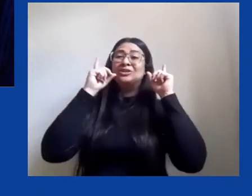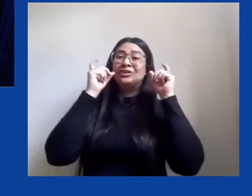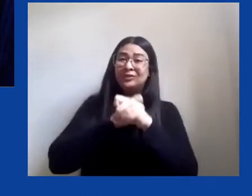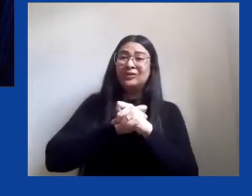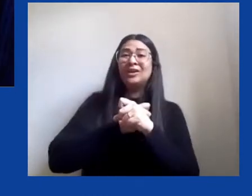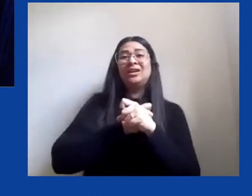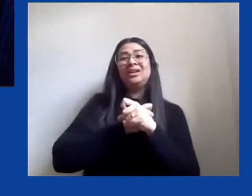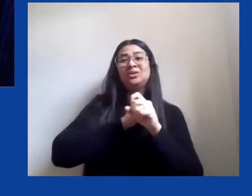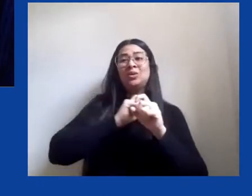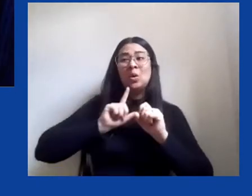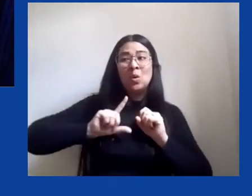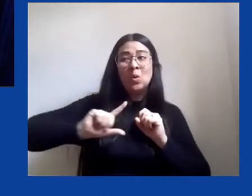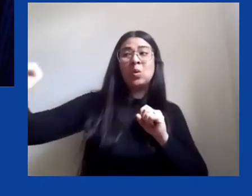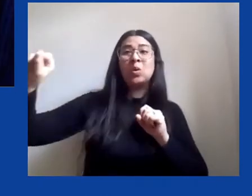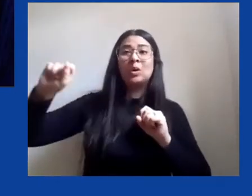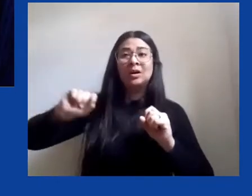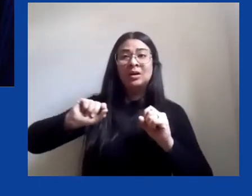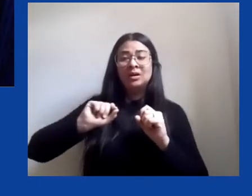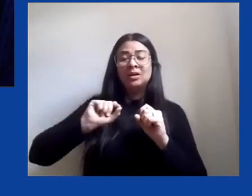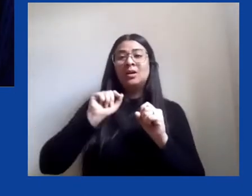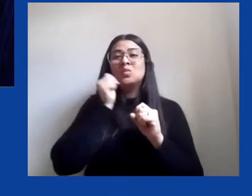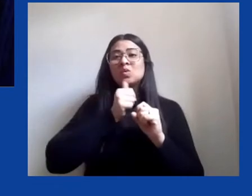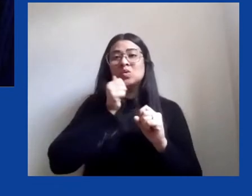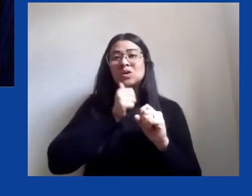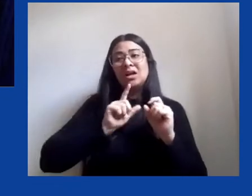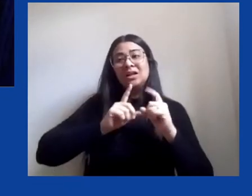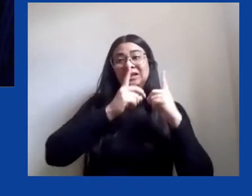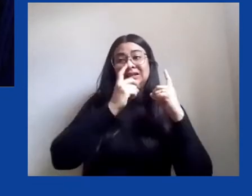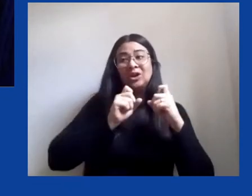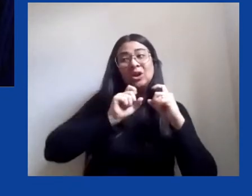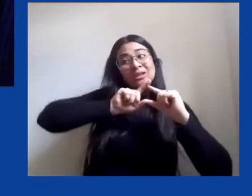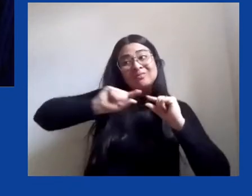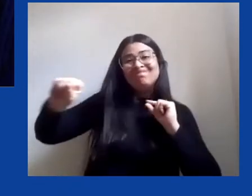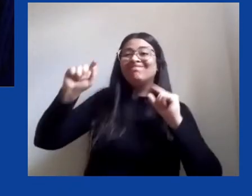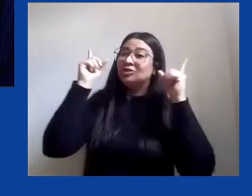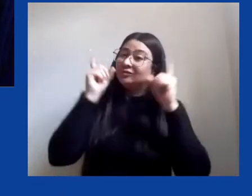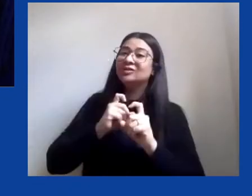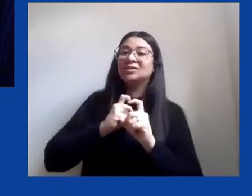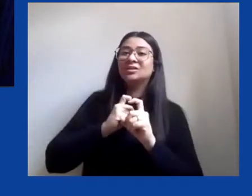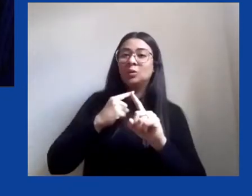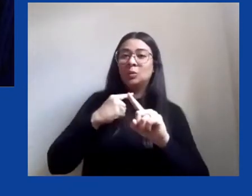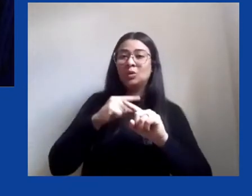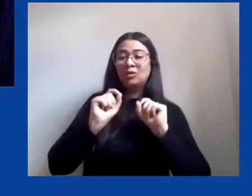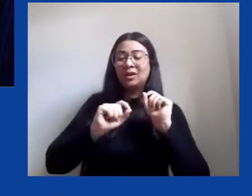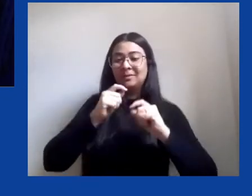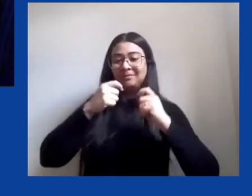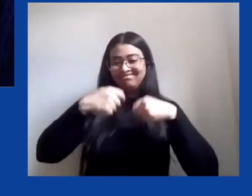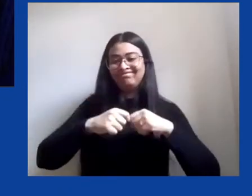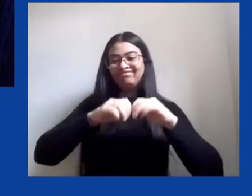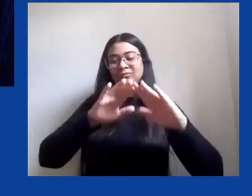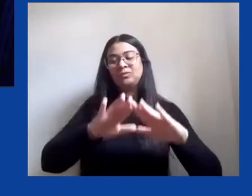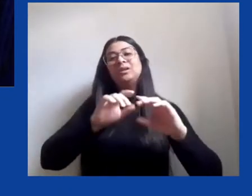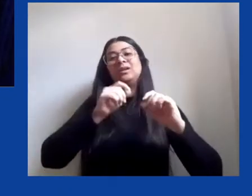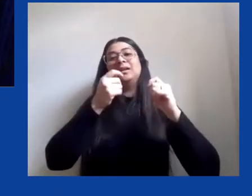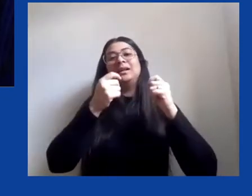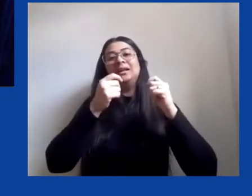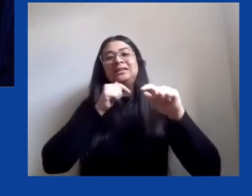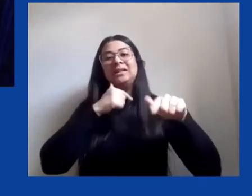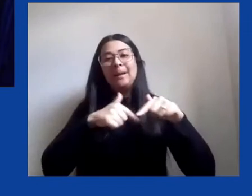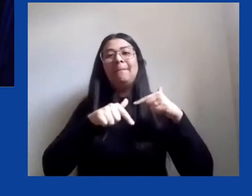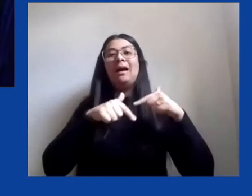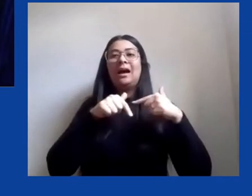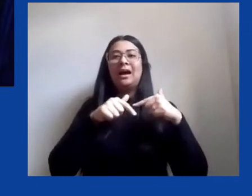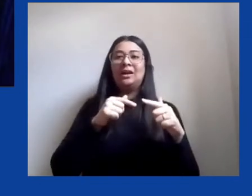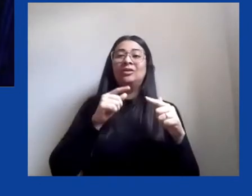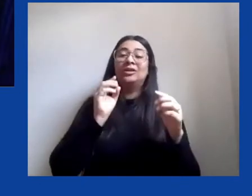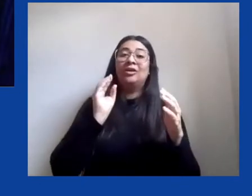violência, que decorre principalmente da restrição de serviços e da ausência do contato da vítima com